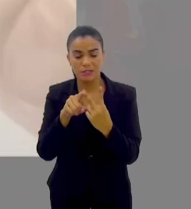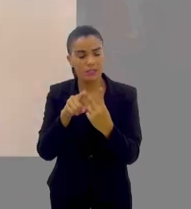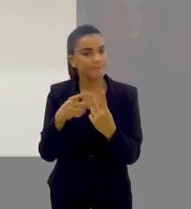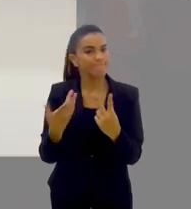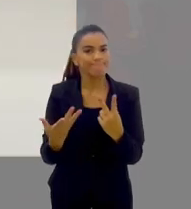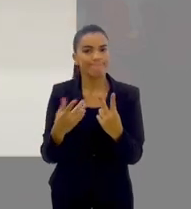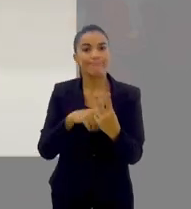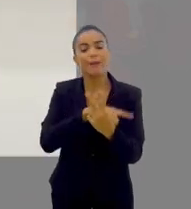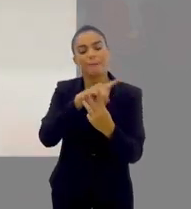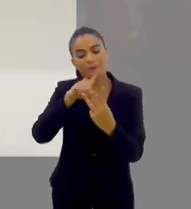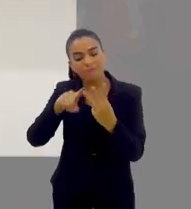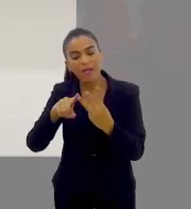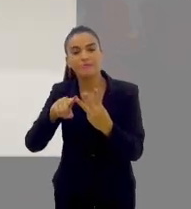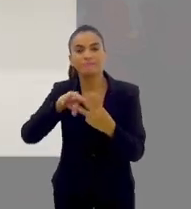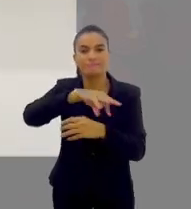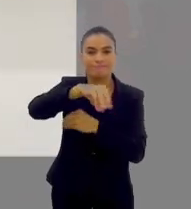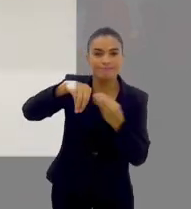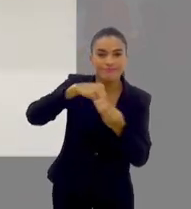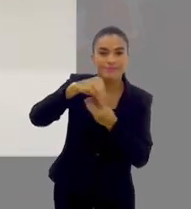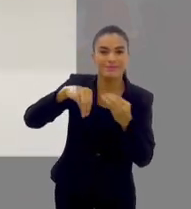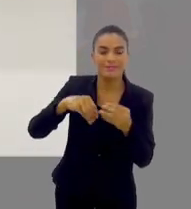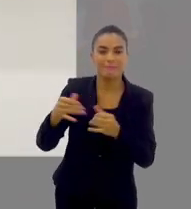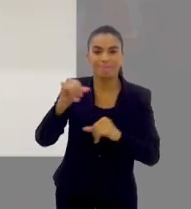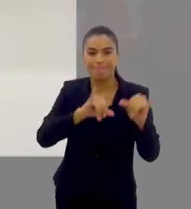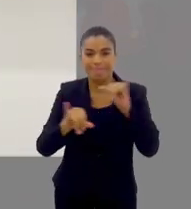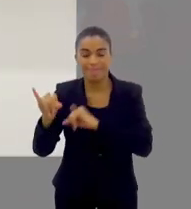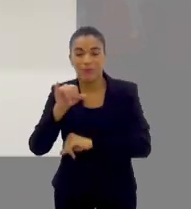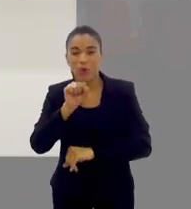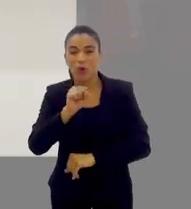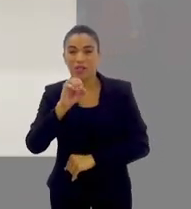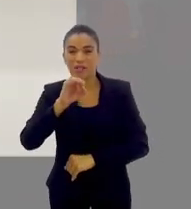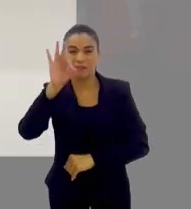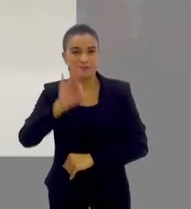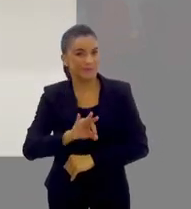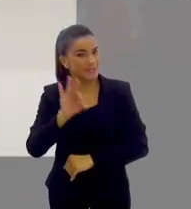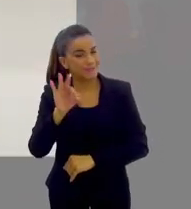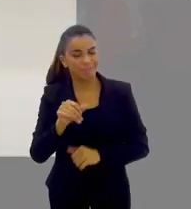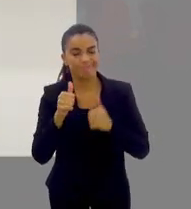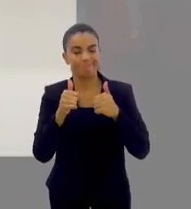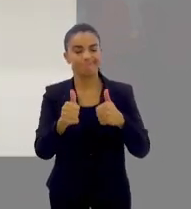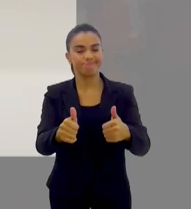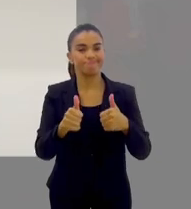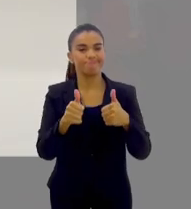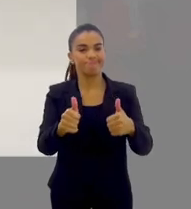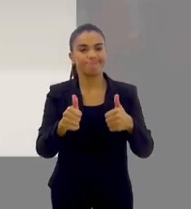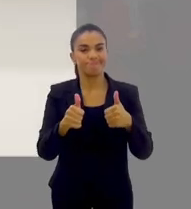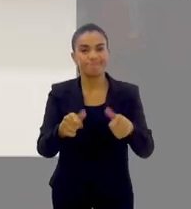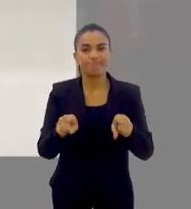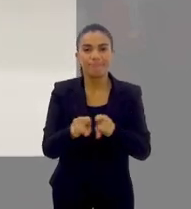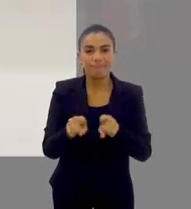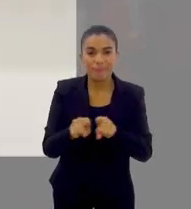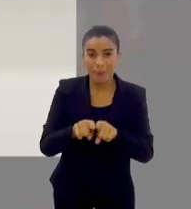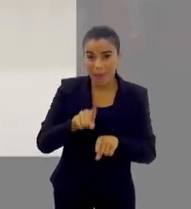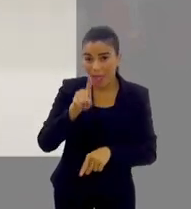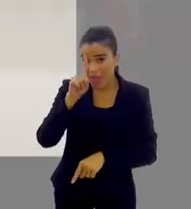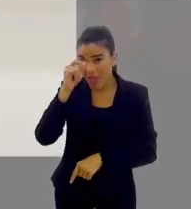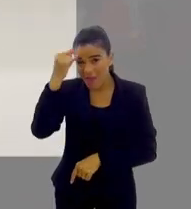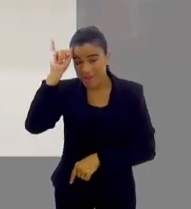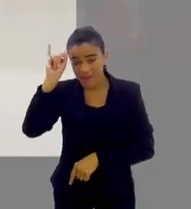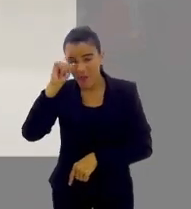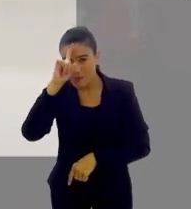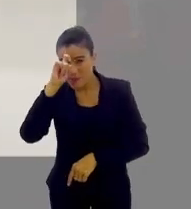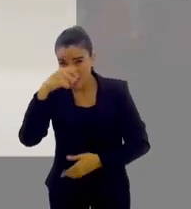pega o Dengue 2 e pega os outros três e bota lá. Eficácia total 80%, eficácia para